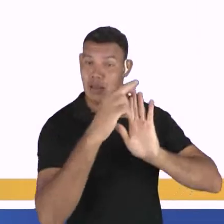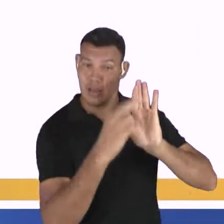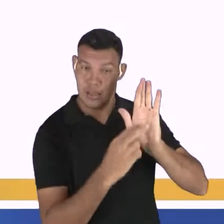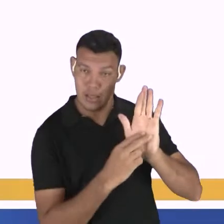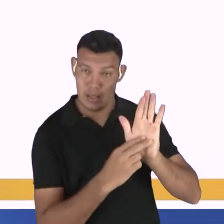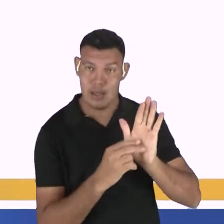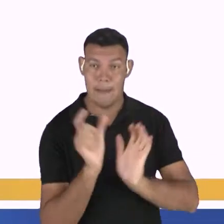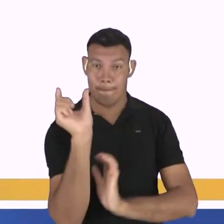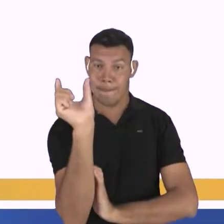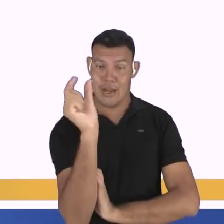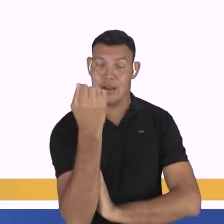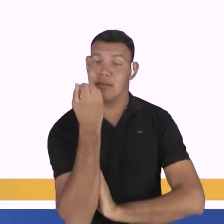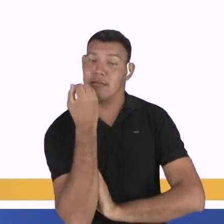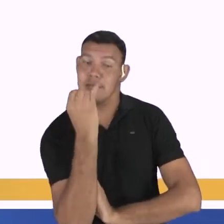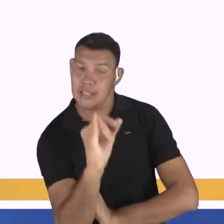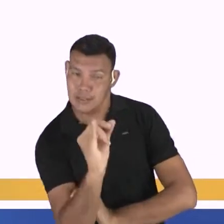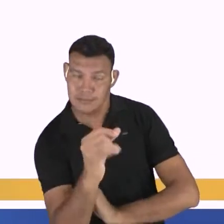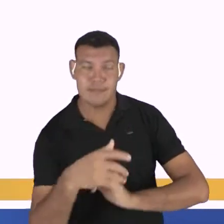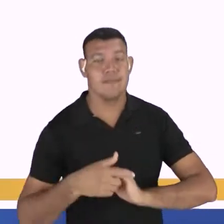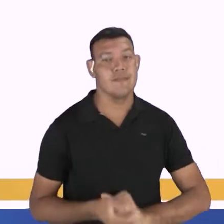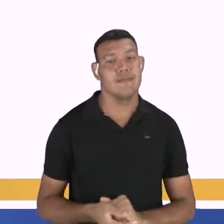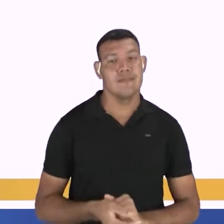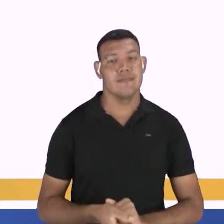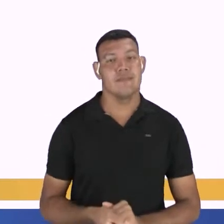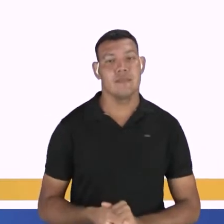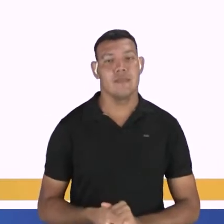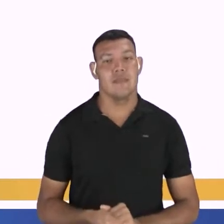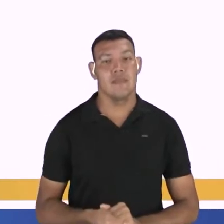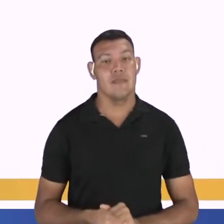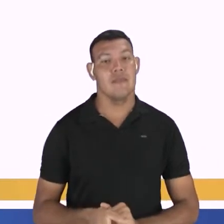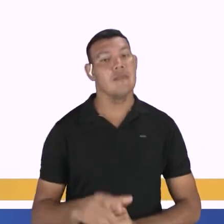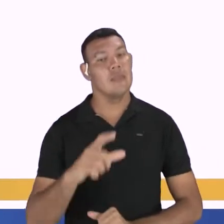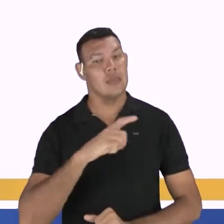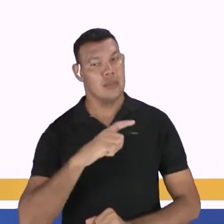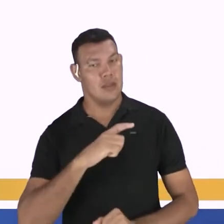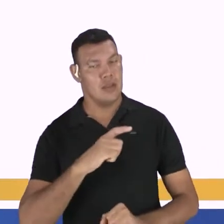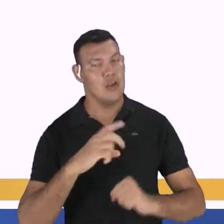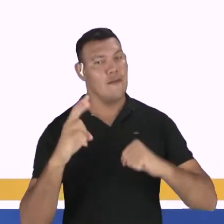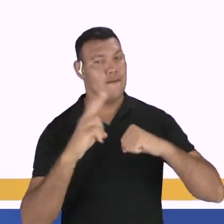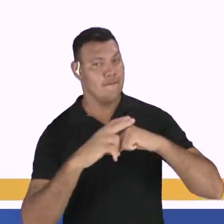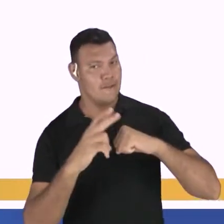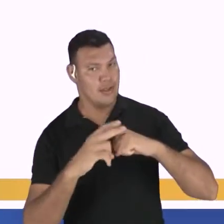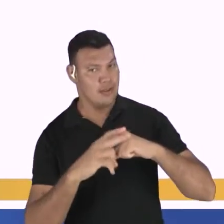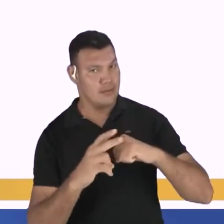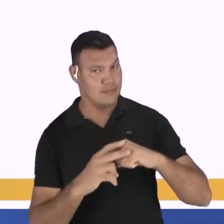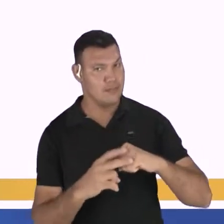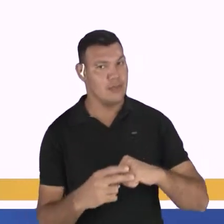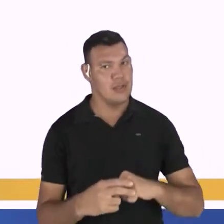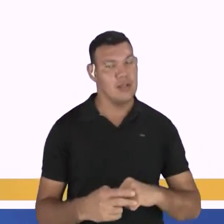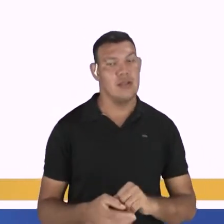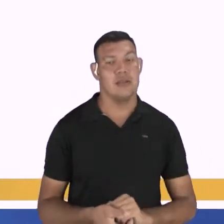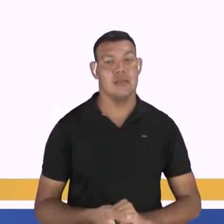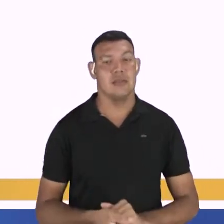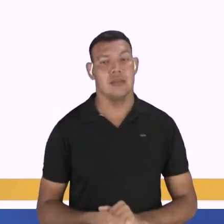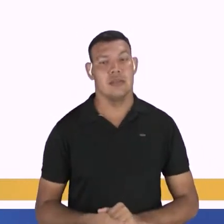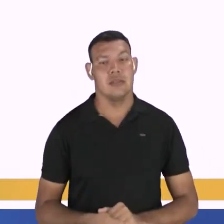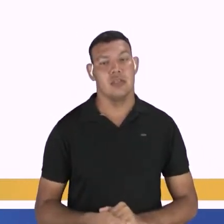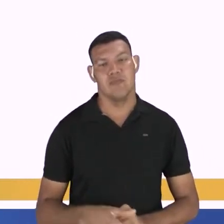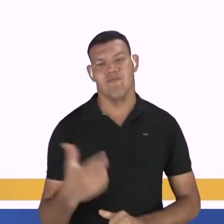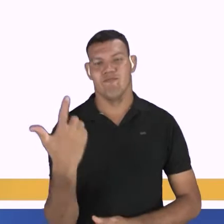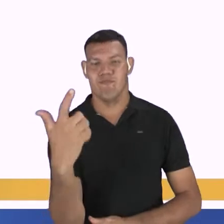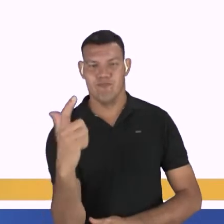se. Vamos a mais uma regra. Quando temos verbos impessoais, verbos que não possuem